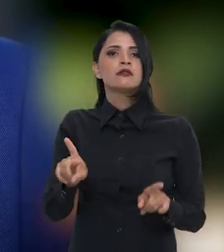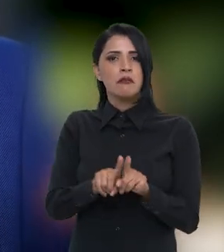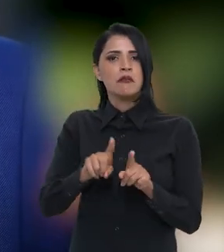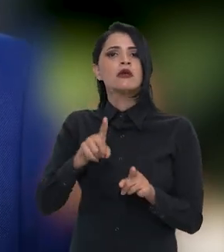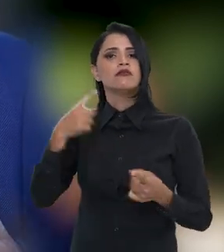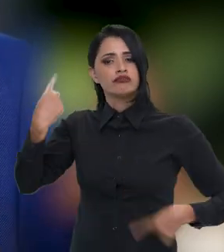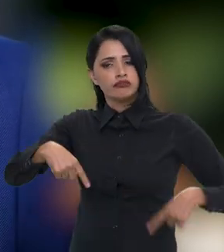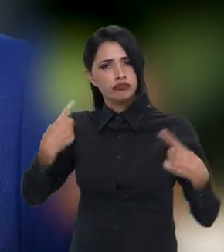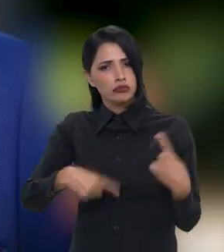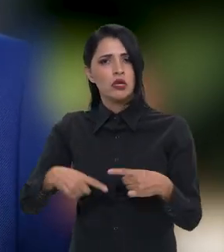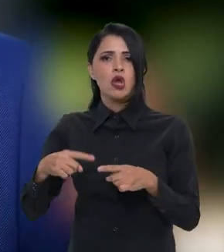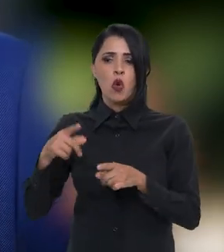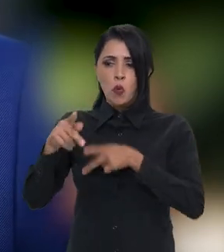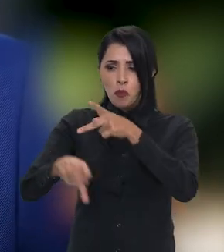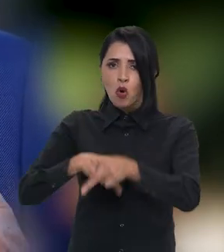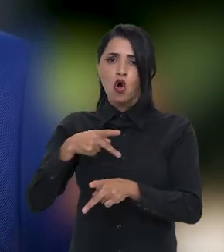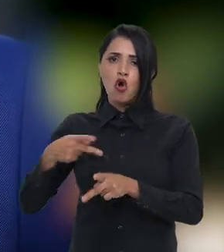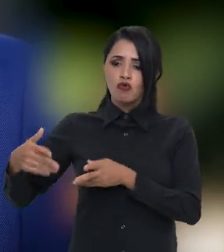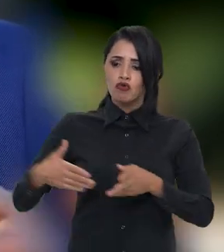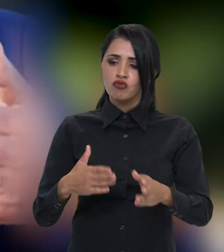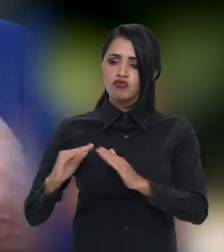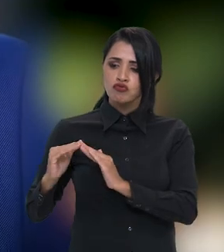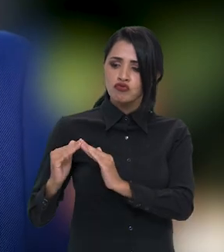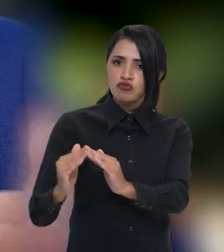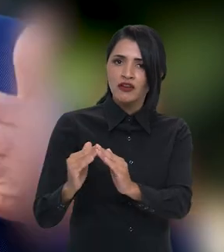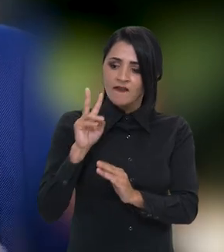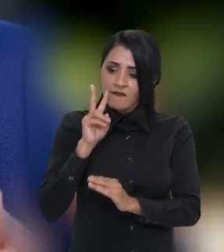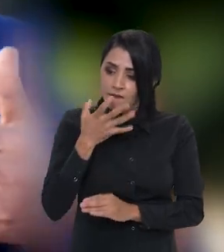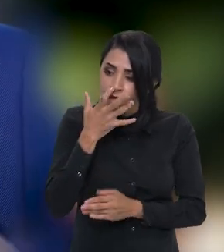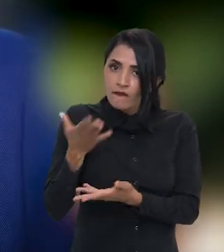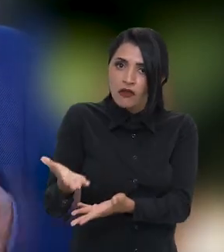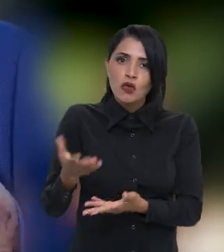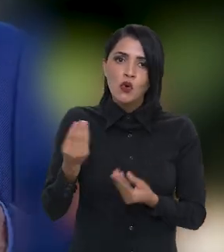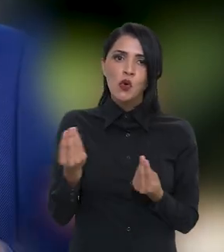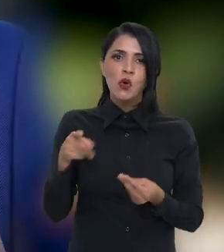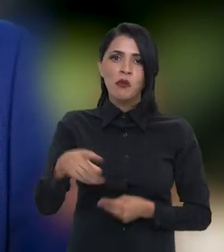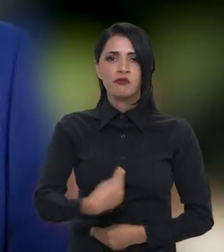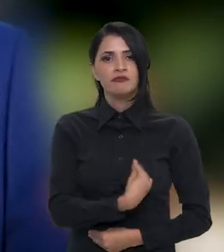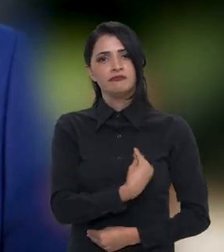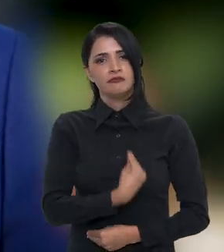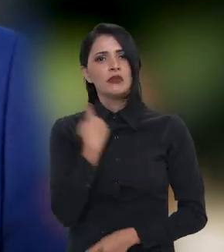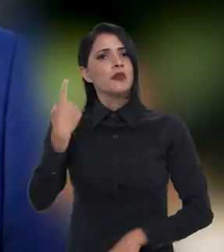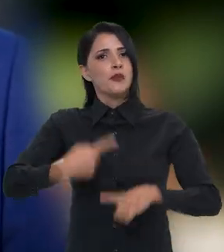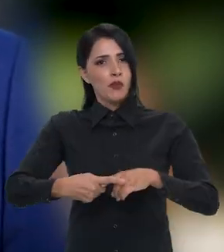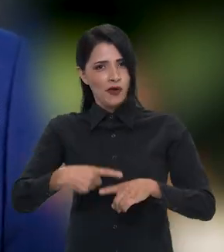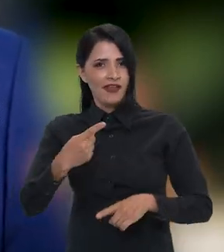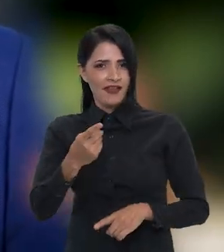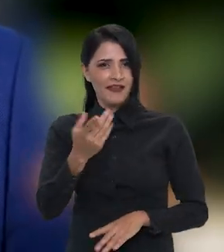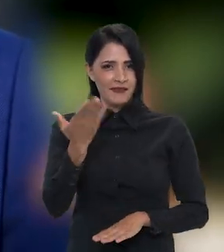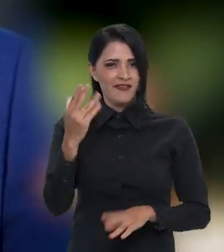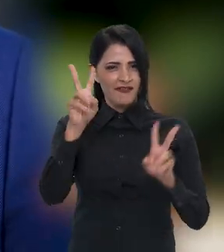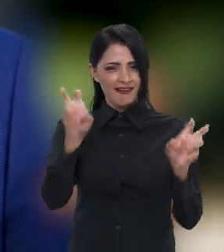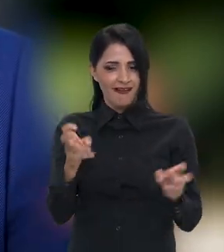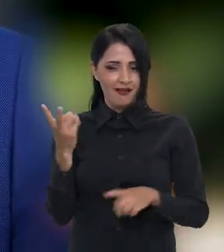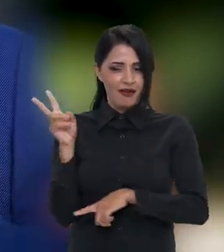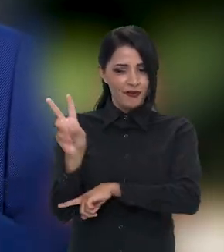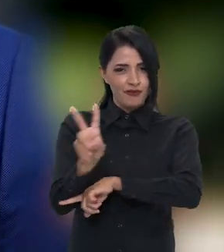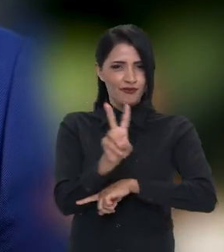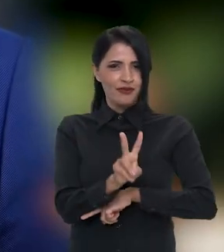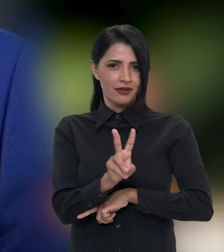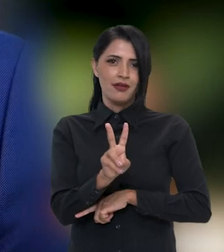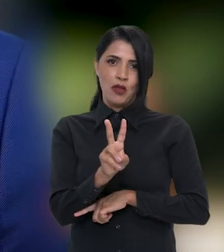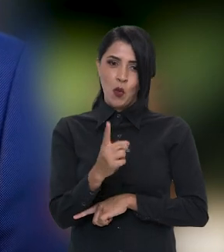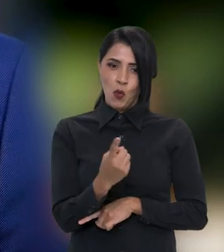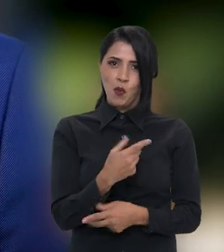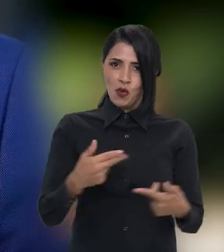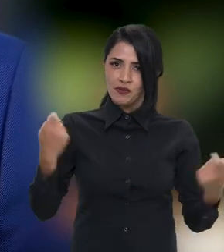indígenas. Vamos discutir a questão dos povos ribeirinhos vendo os povos ribeirinhos e vendo como eles vivem. Porque quando a gente fala em